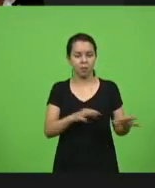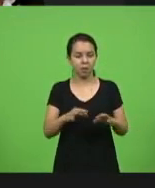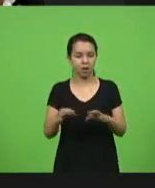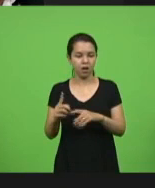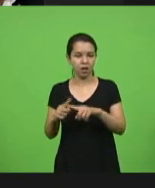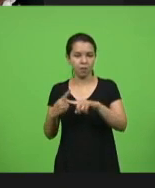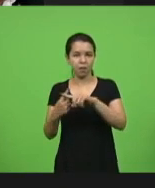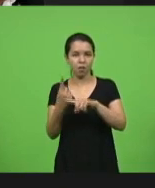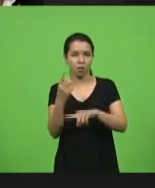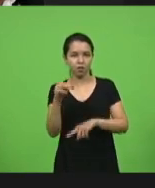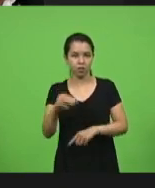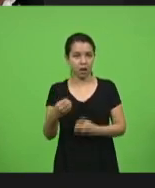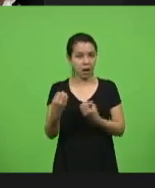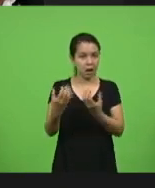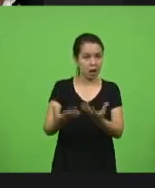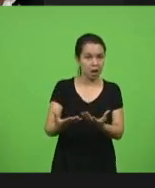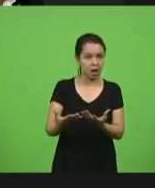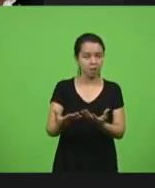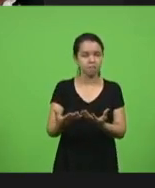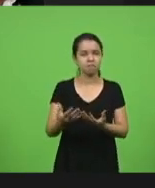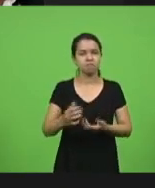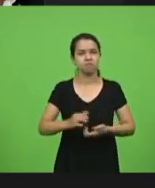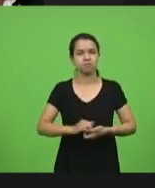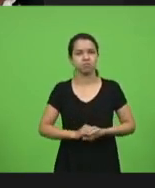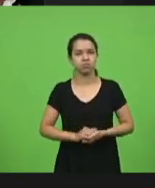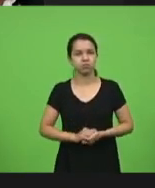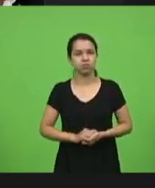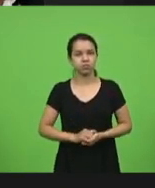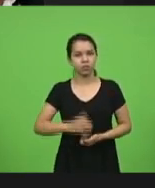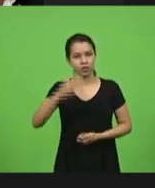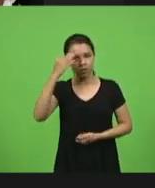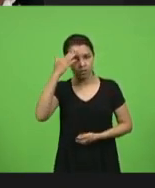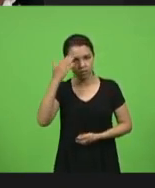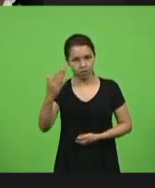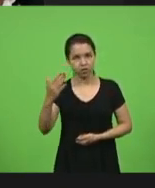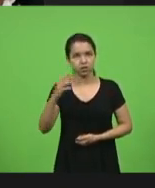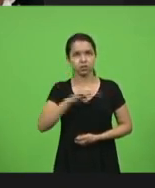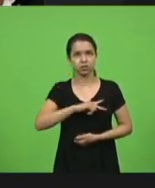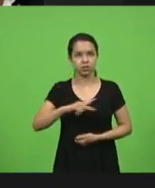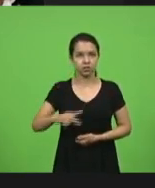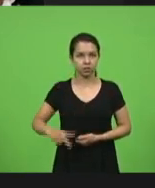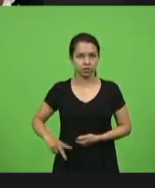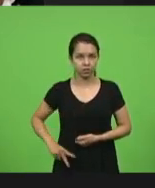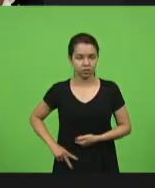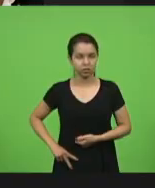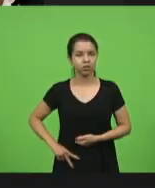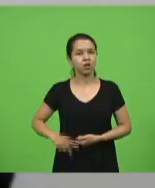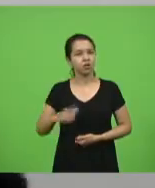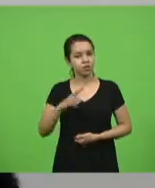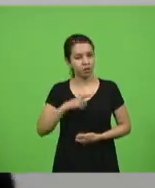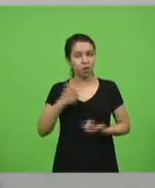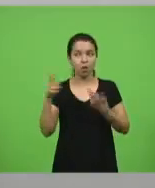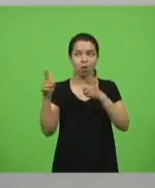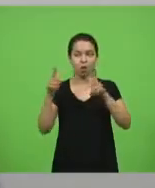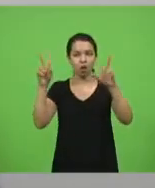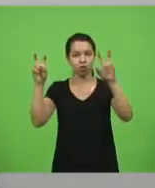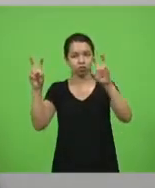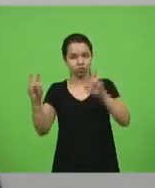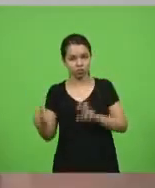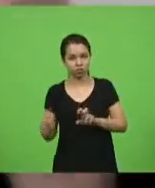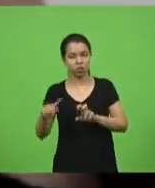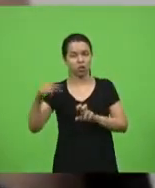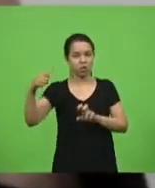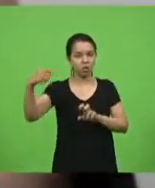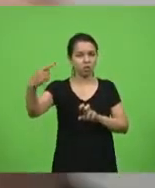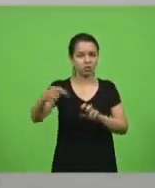Exª quiser. Eu agradeço, Presidente, eu teria uma série de outros assuntos a abordar, mas nas próximas sessões